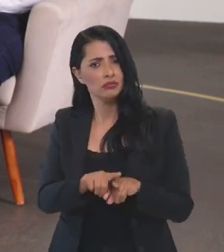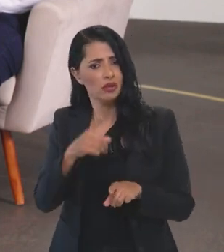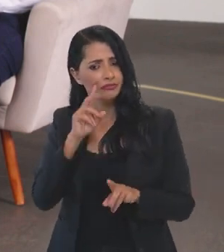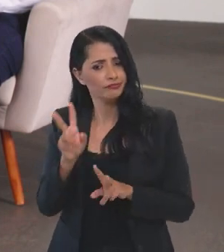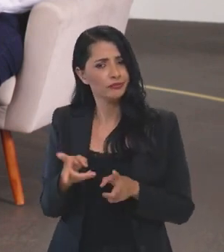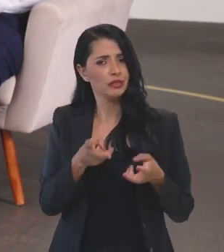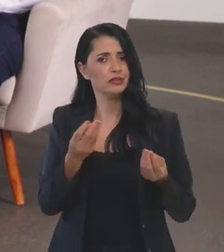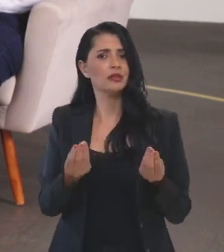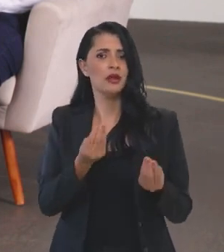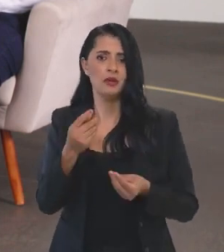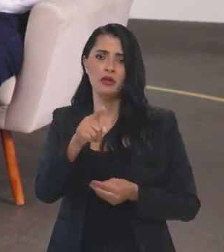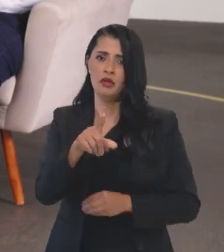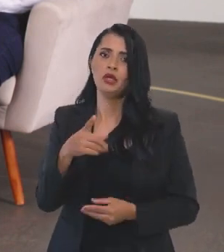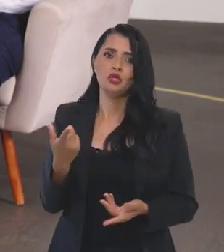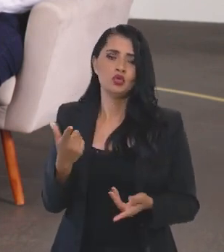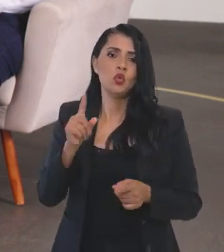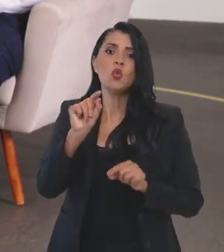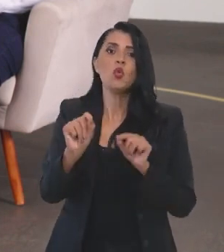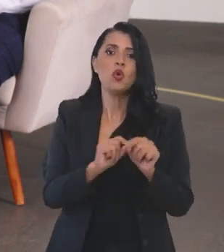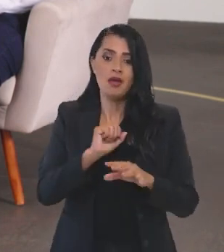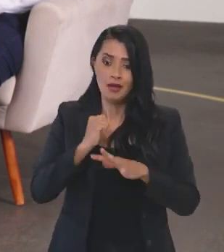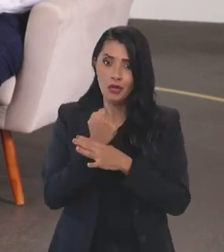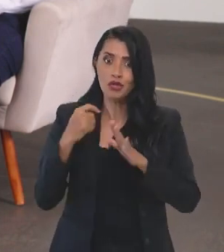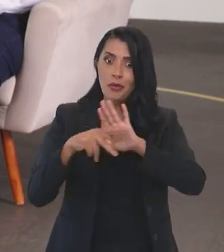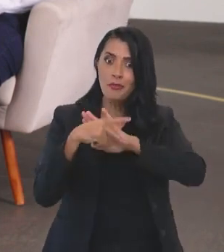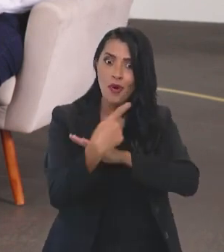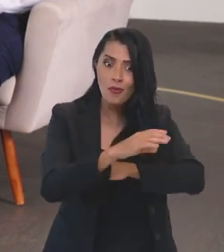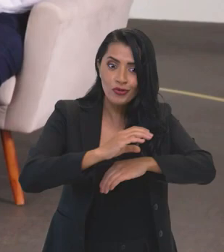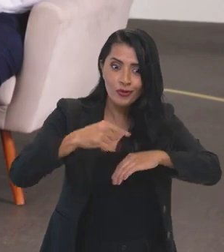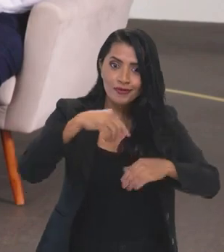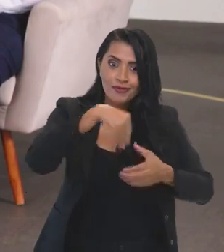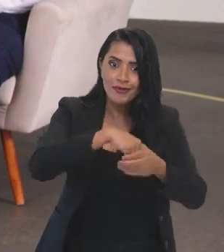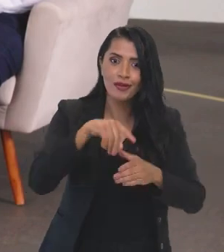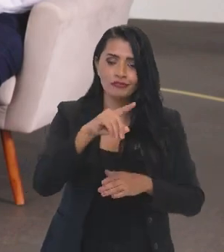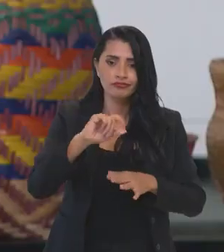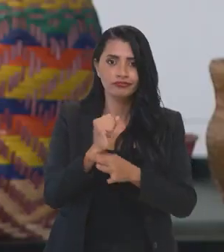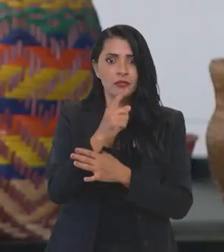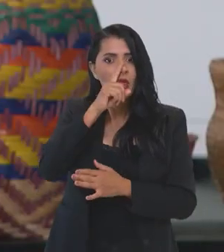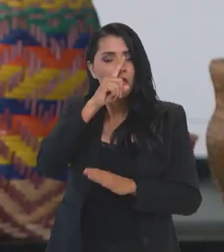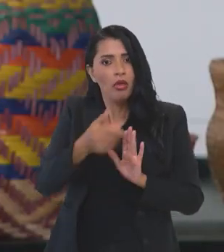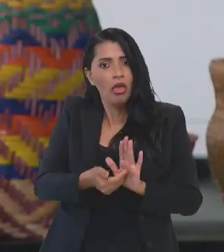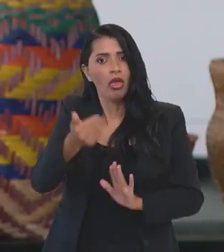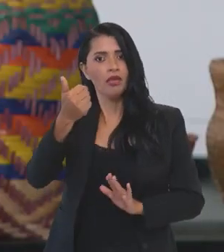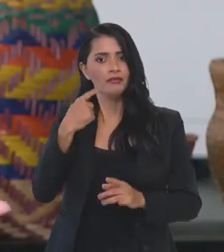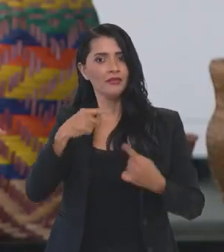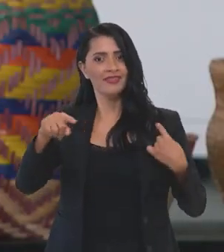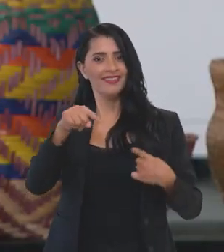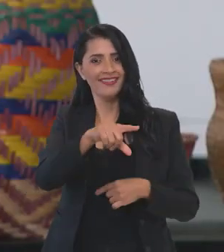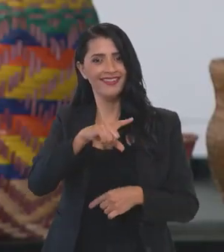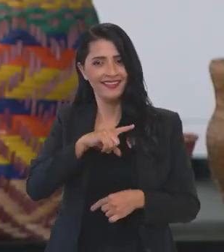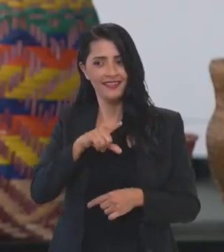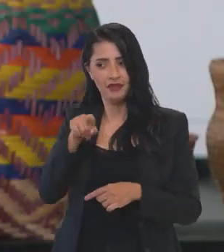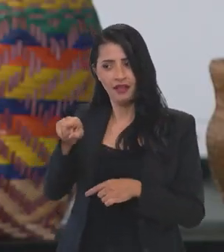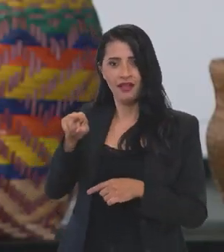Constituição. Com isso, coloca em risco todas as garantias constitucionais que foram,